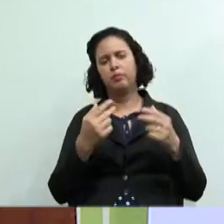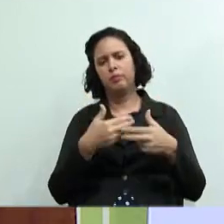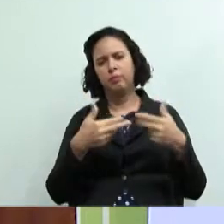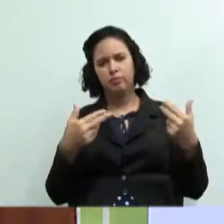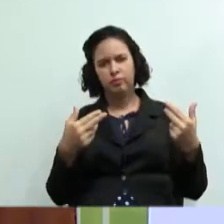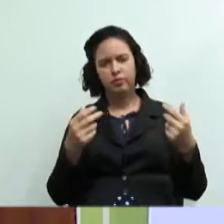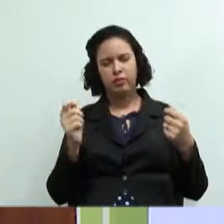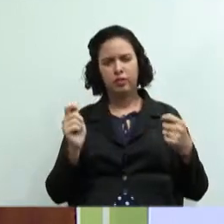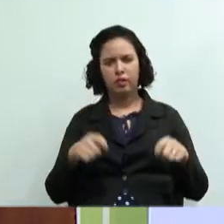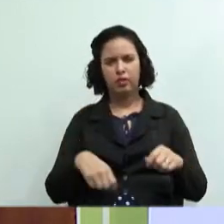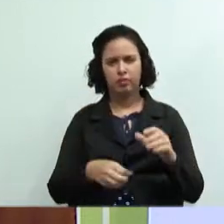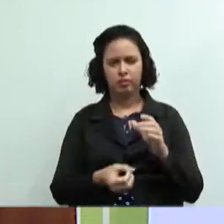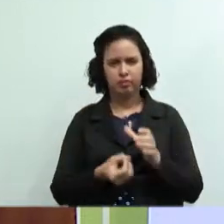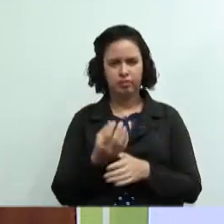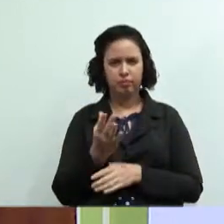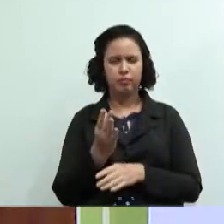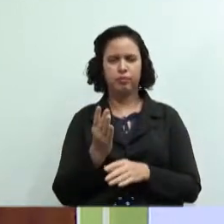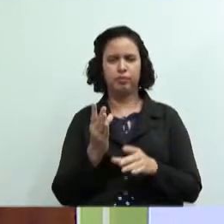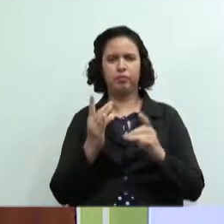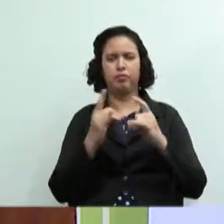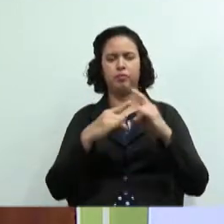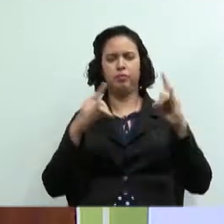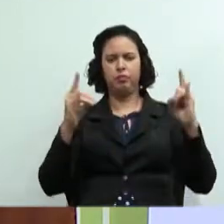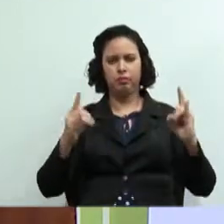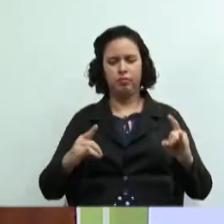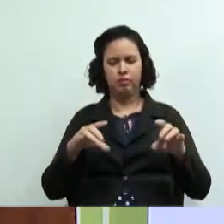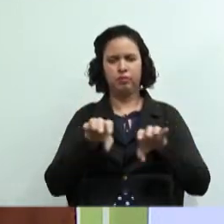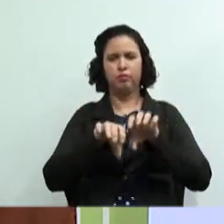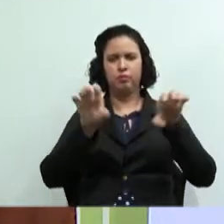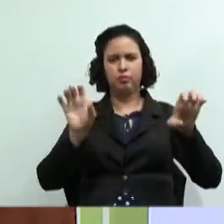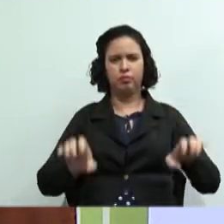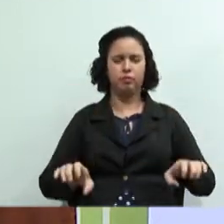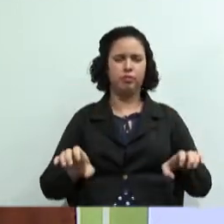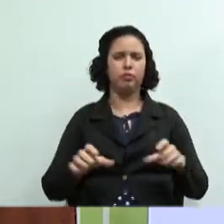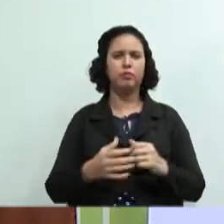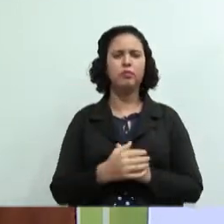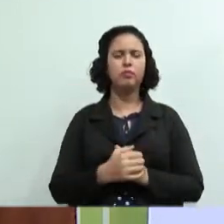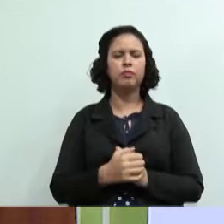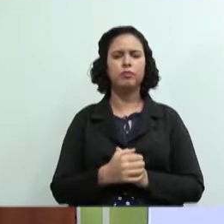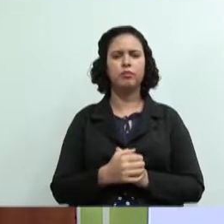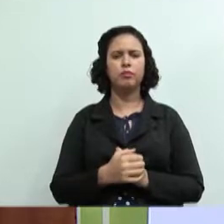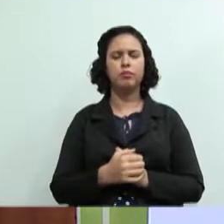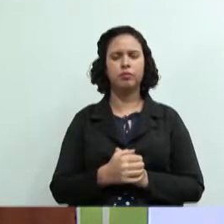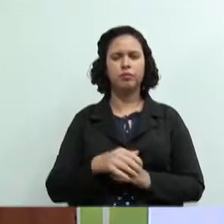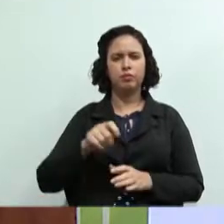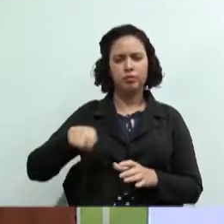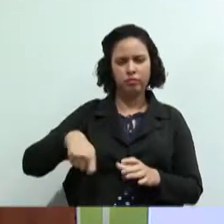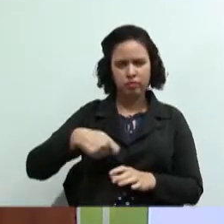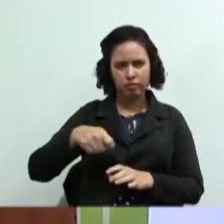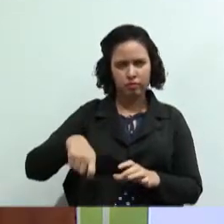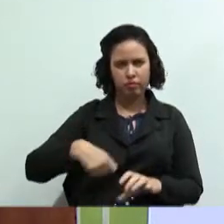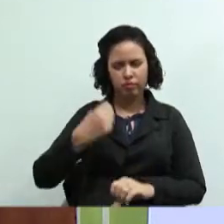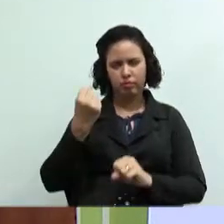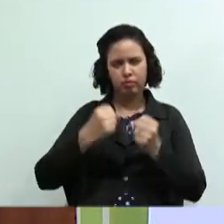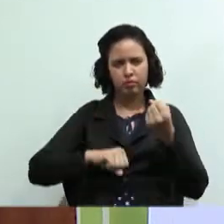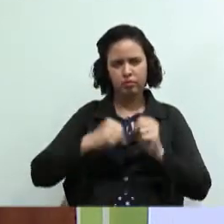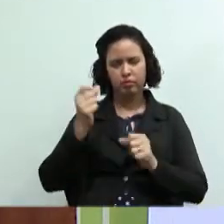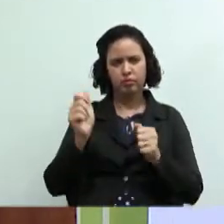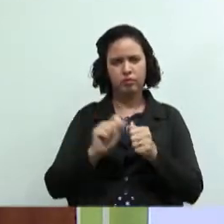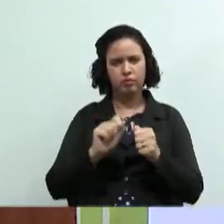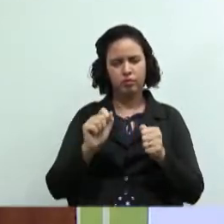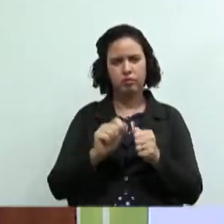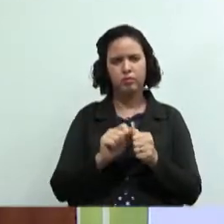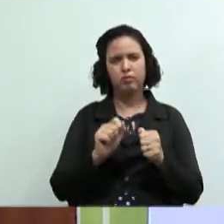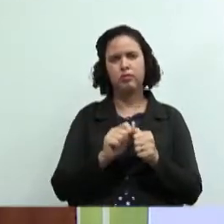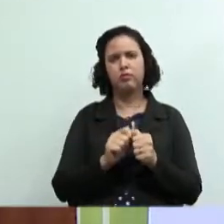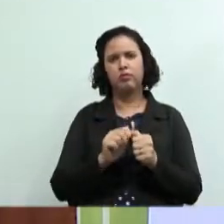a estrutura do seu negócio no caso se você tiver uma cozinha industrial para produzir salgados tem muita gente que